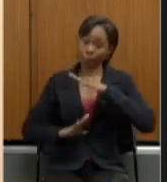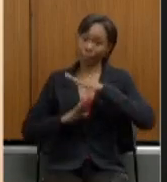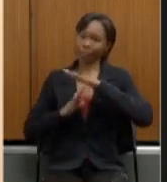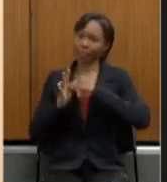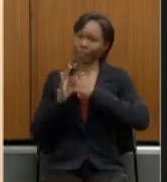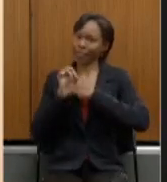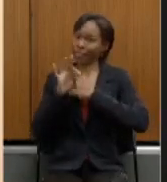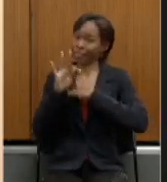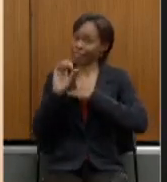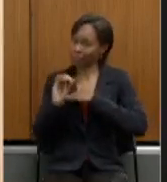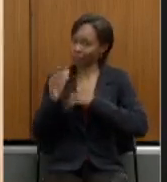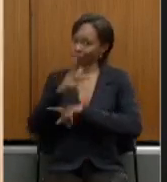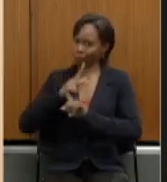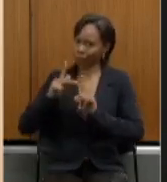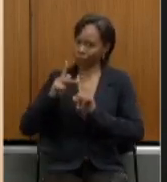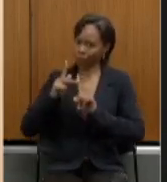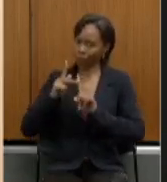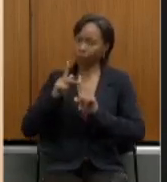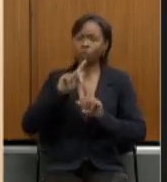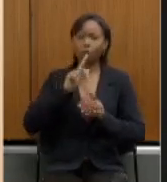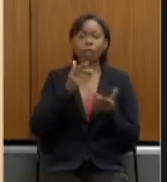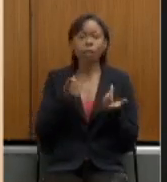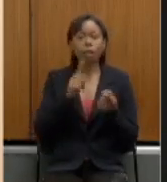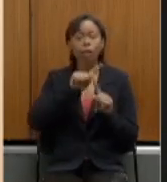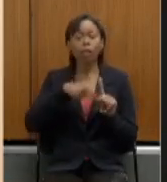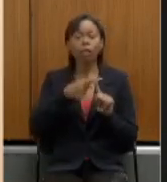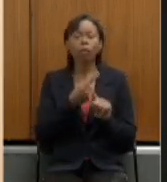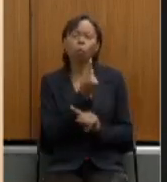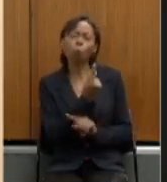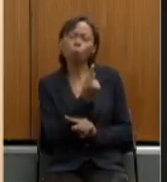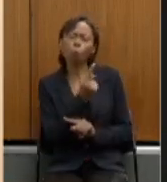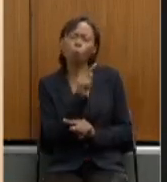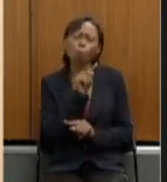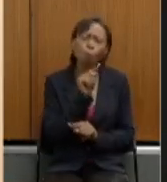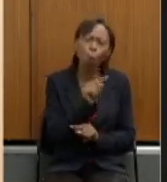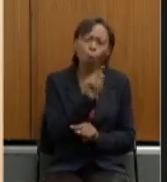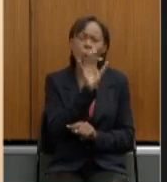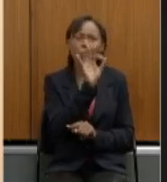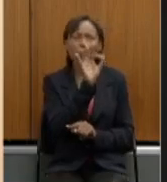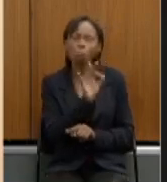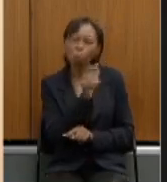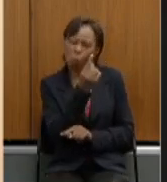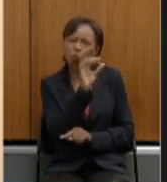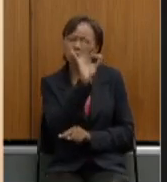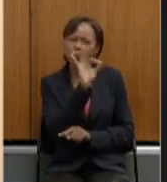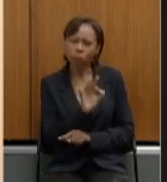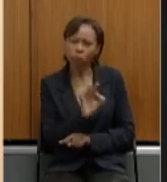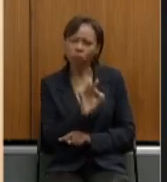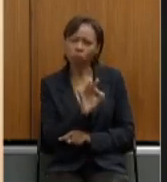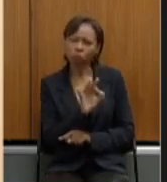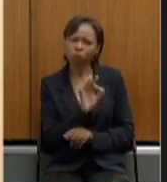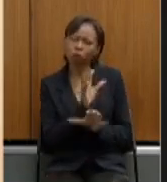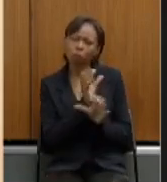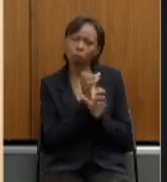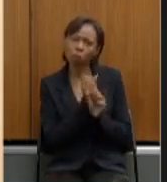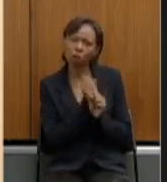e um ponto percentual desceria a medida em que os valores de